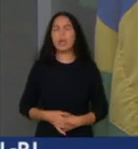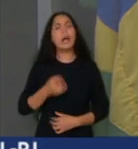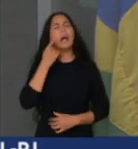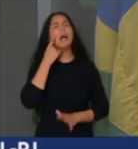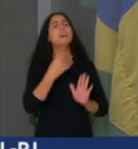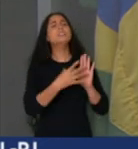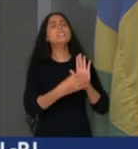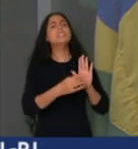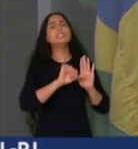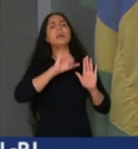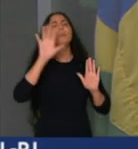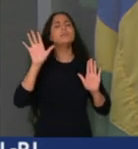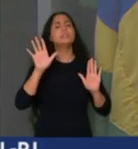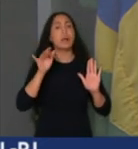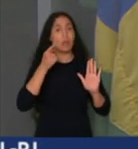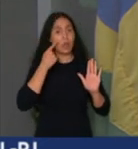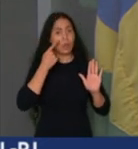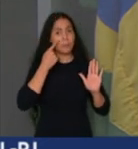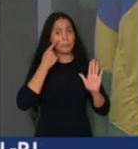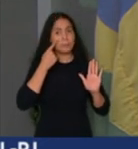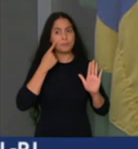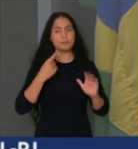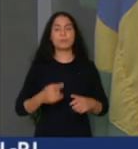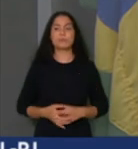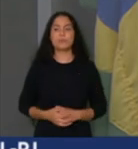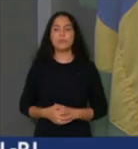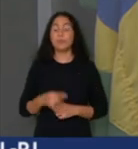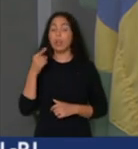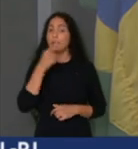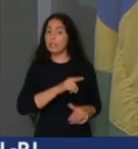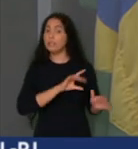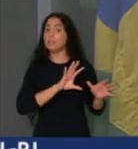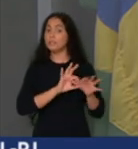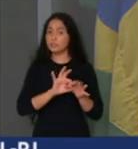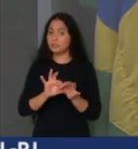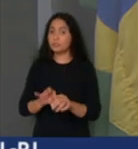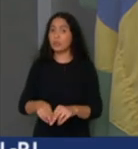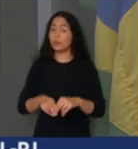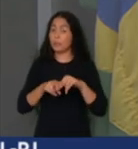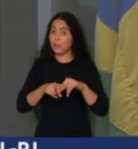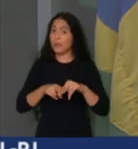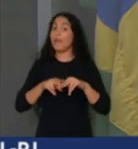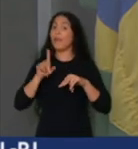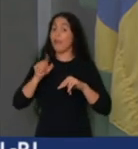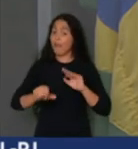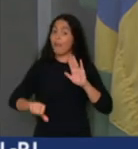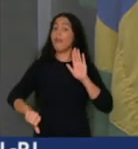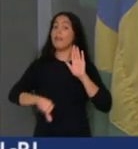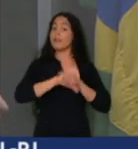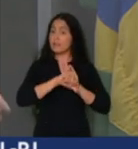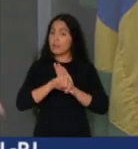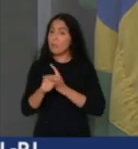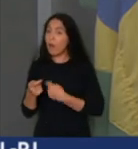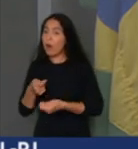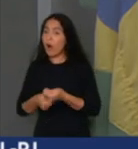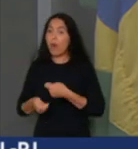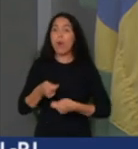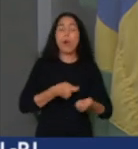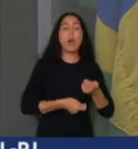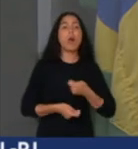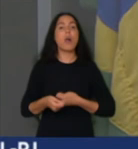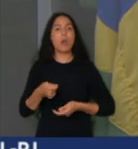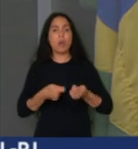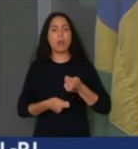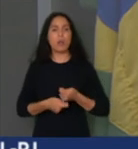concretos, exemplos concretos dessa relação do crime organizado do narcotráfico com o Foro de São Paulo e com os